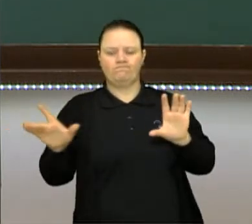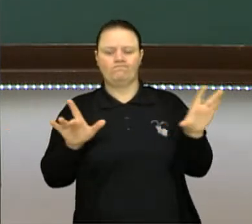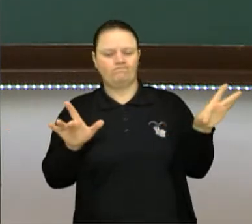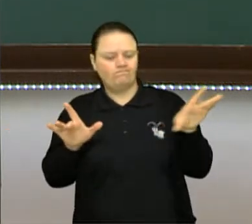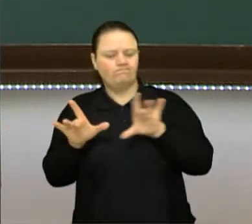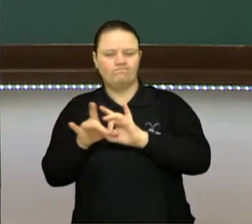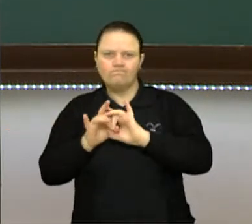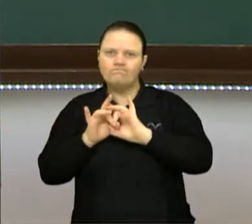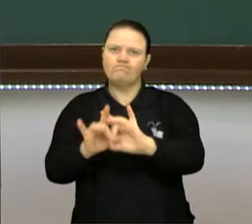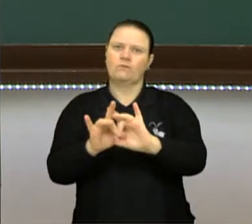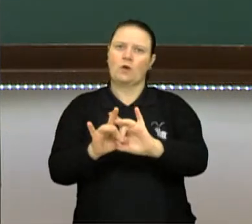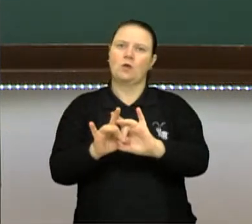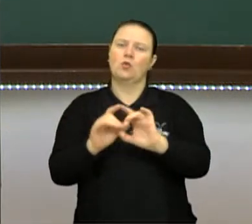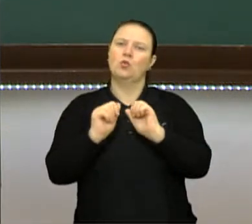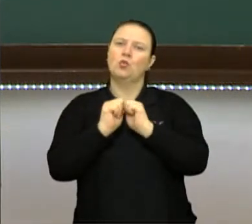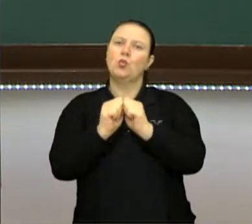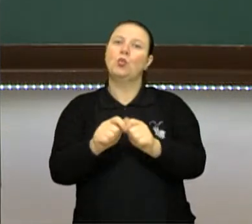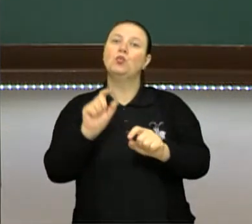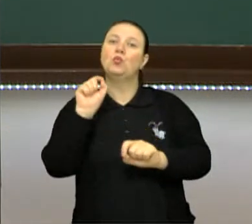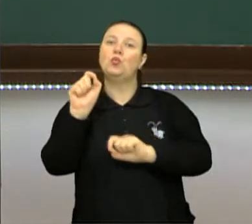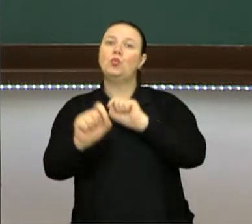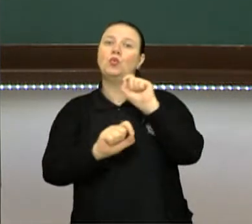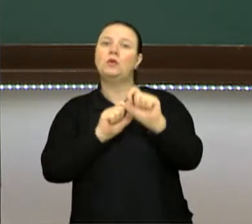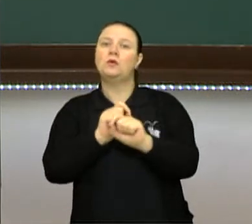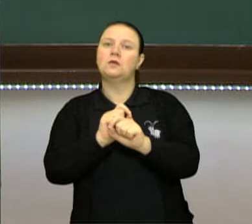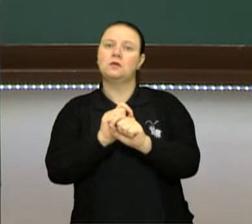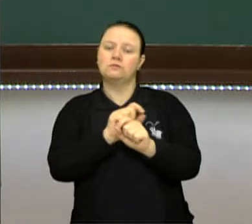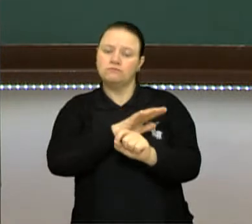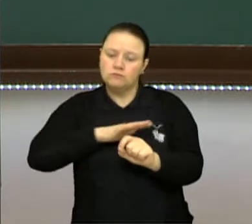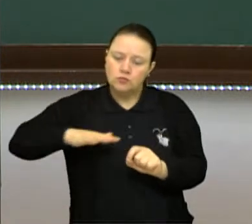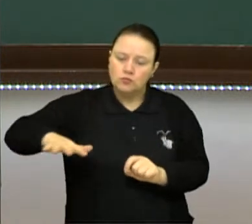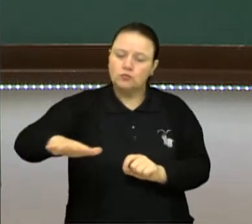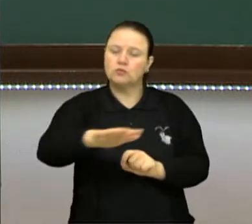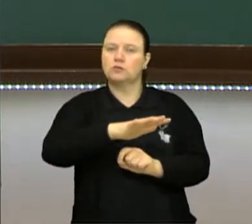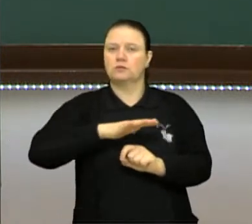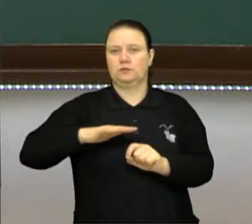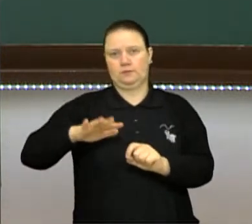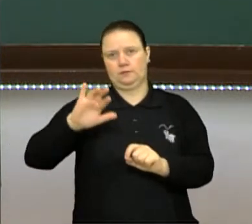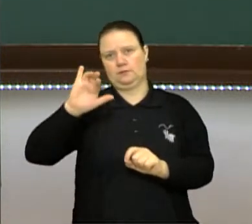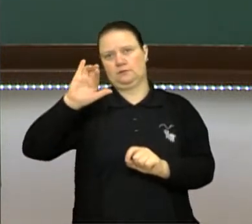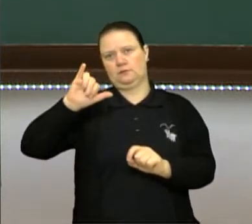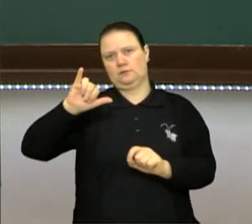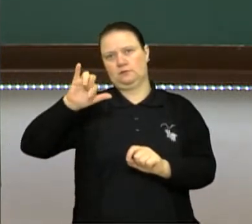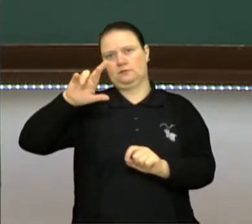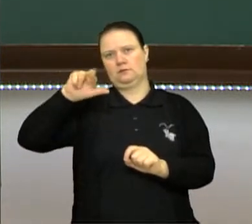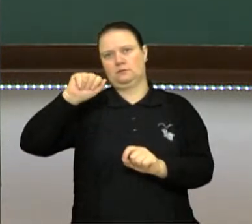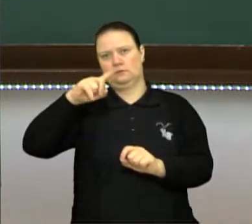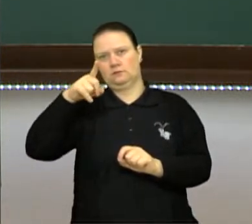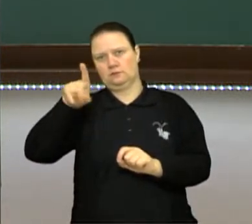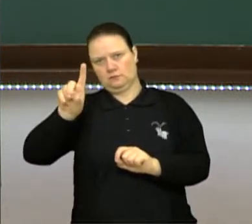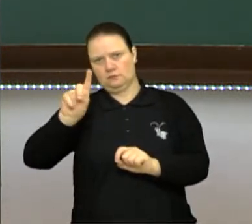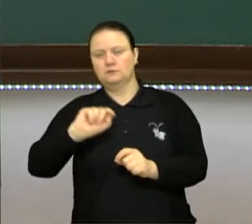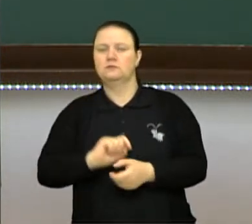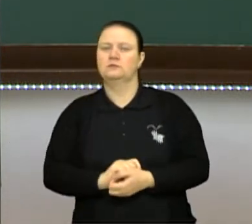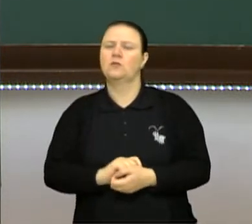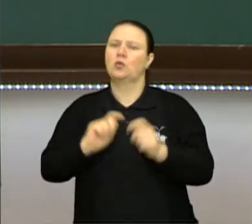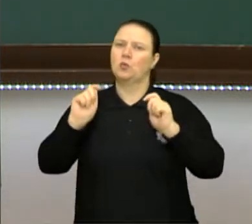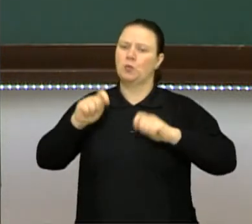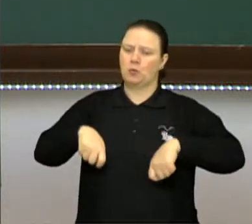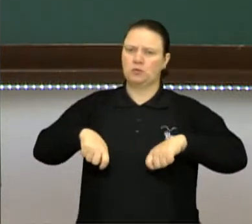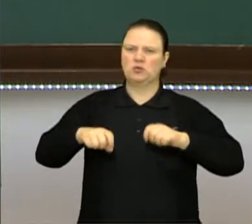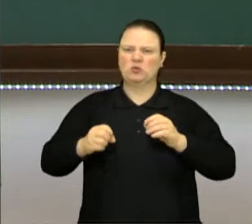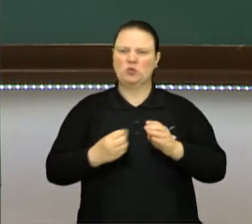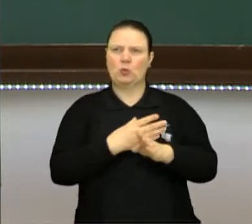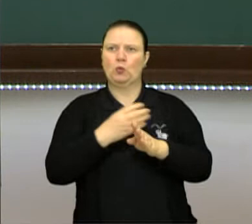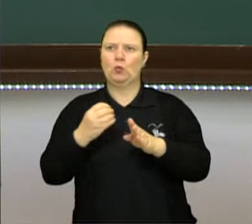políticas e religiosas em torno de uma mesma organização no Irã. Este faz com que novas formatações